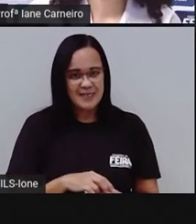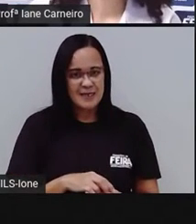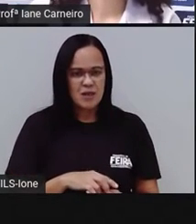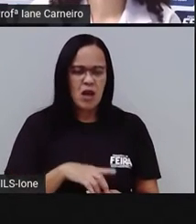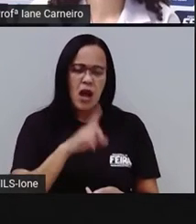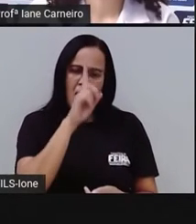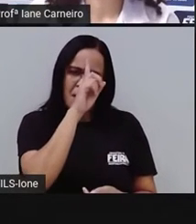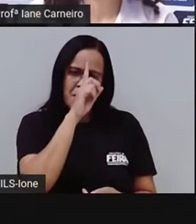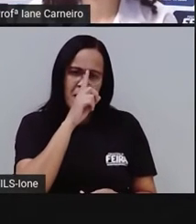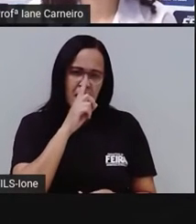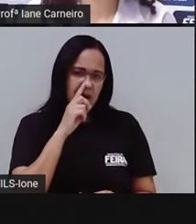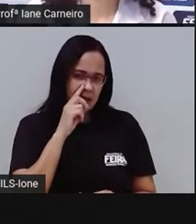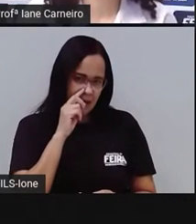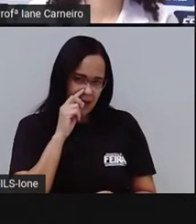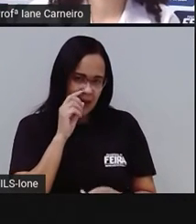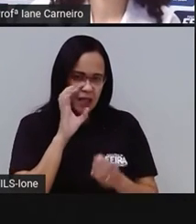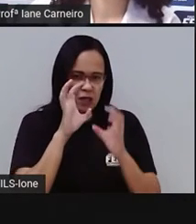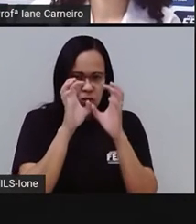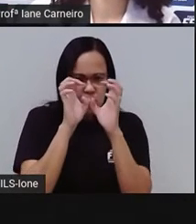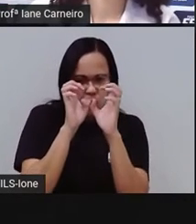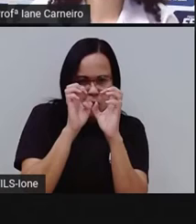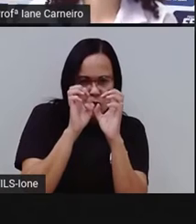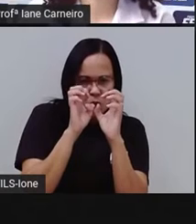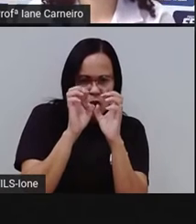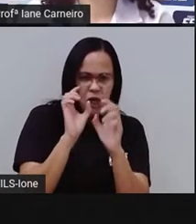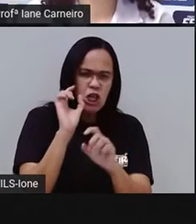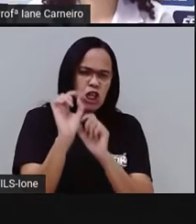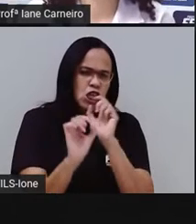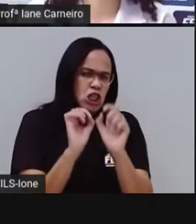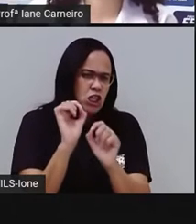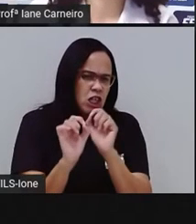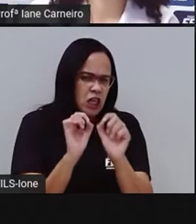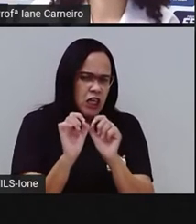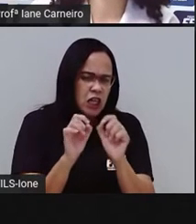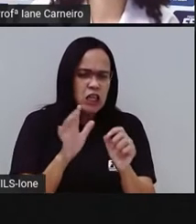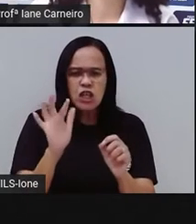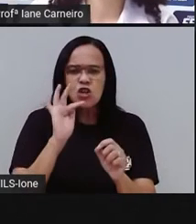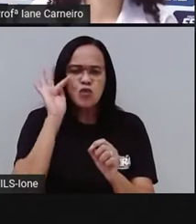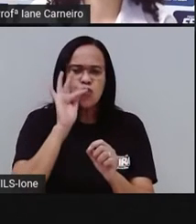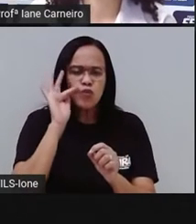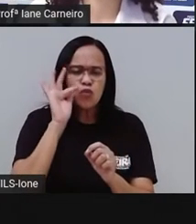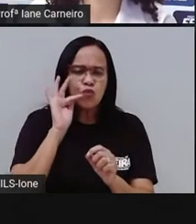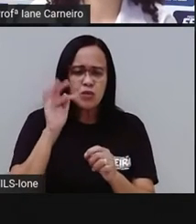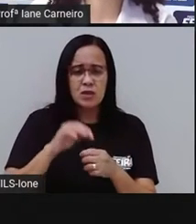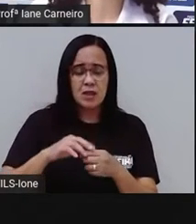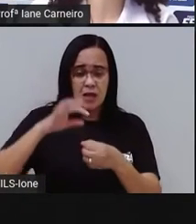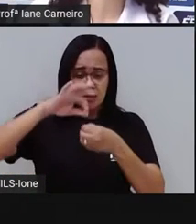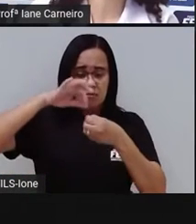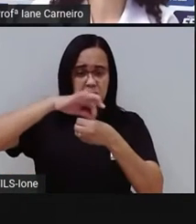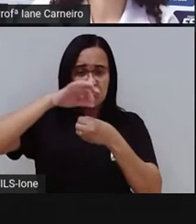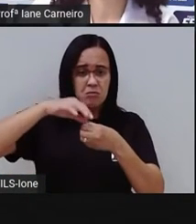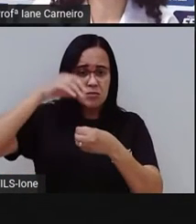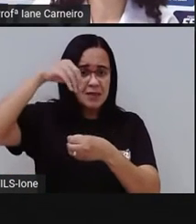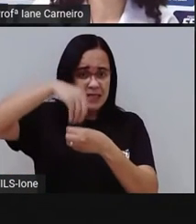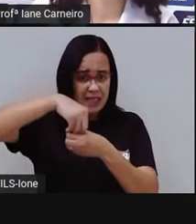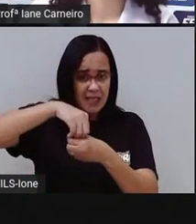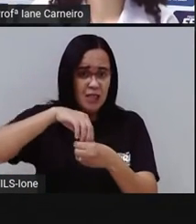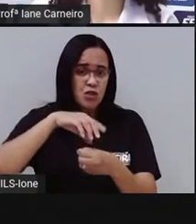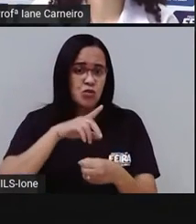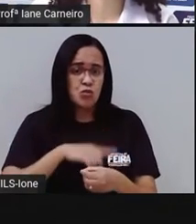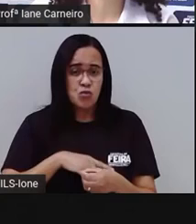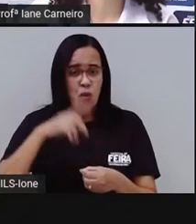Amarelinho e enrugadinho. Quem é ele? Quem será? Tem sementes de cor negra. E quem adivinhará?